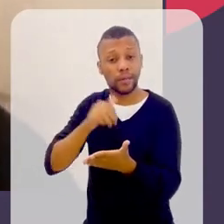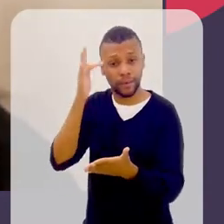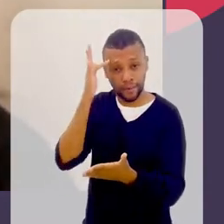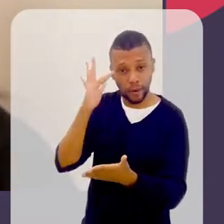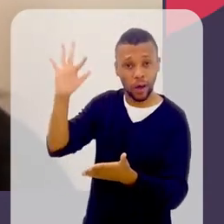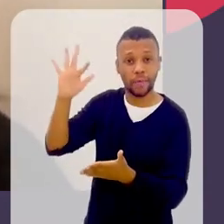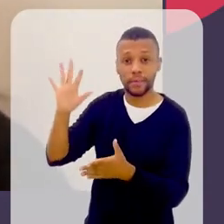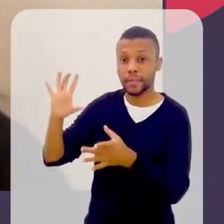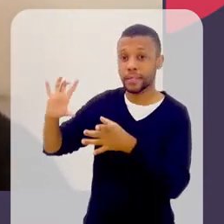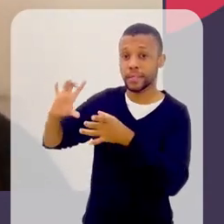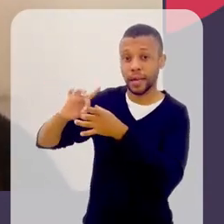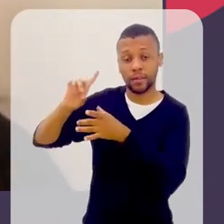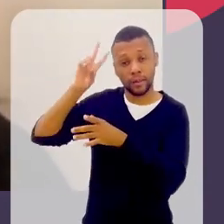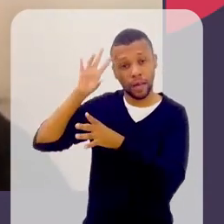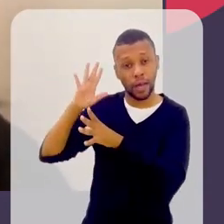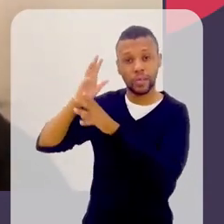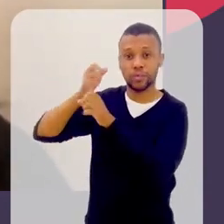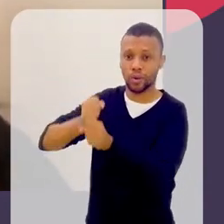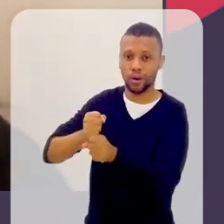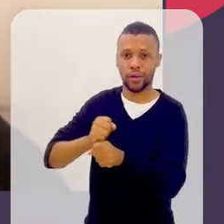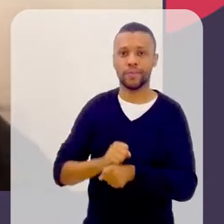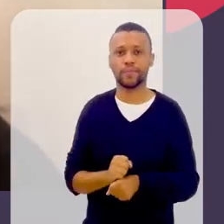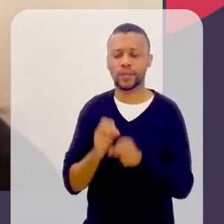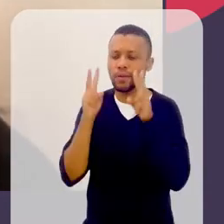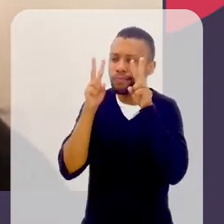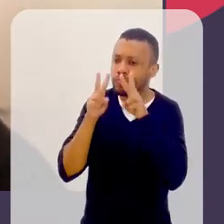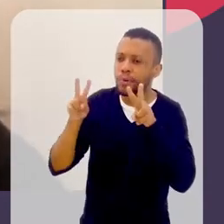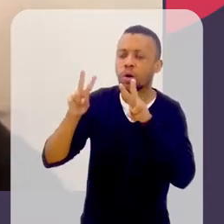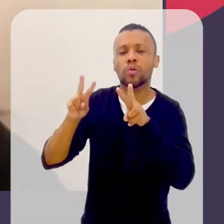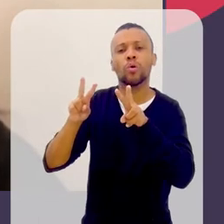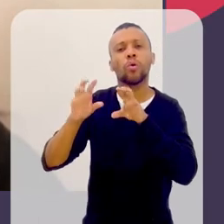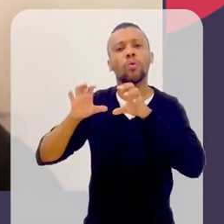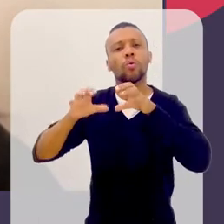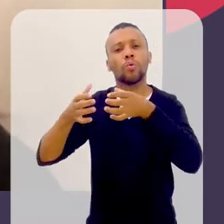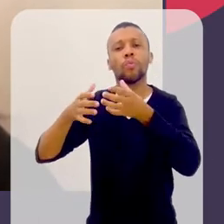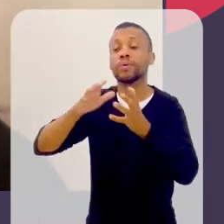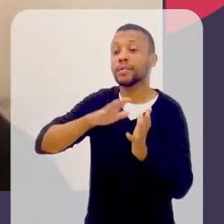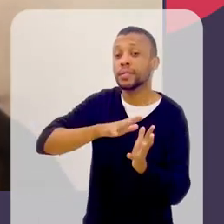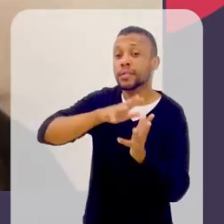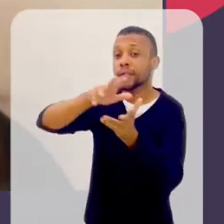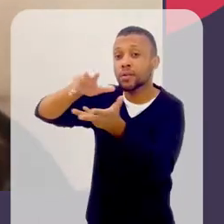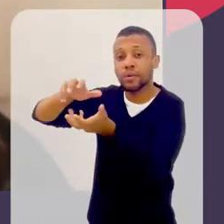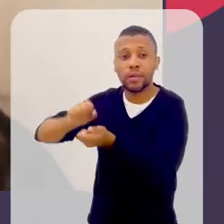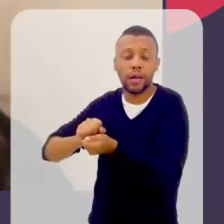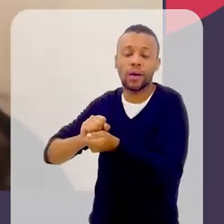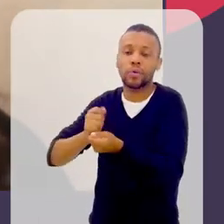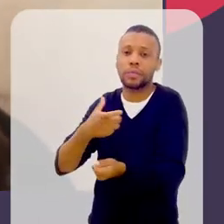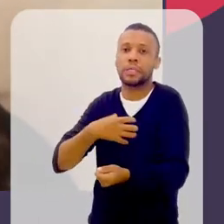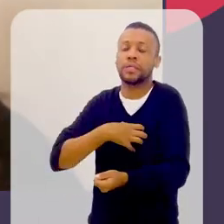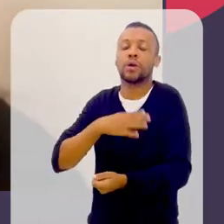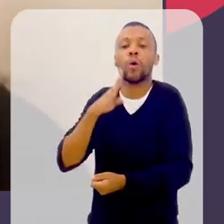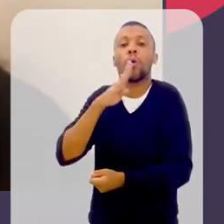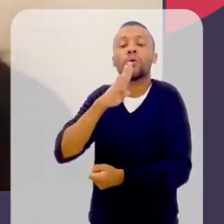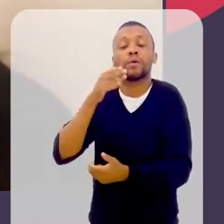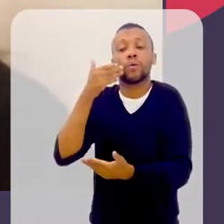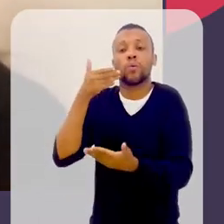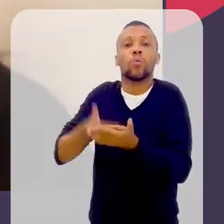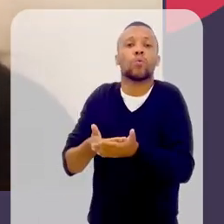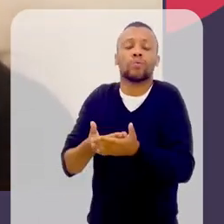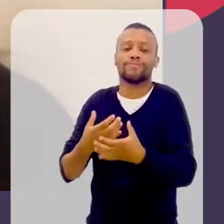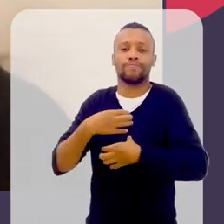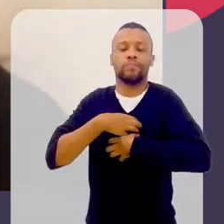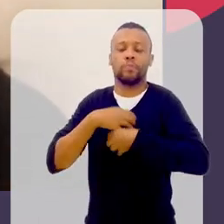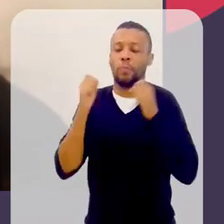as contribuições que os grupos de pesquisa internacionais têm feito no assunto, um sentido de urgência